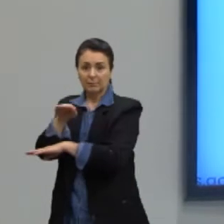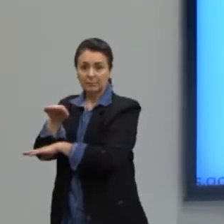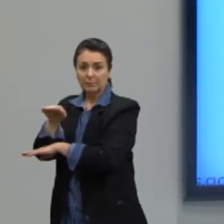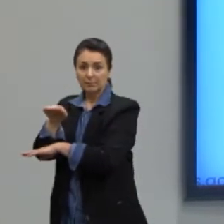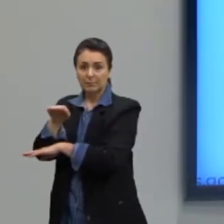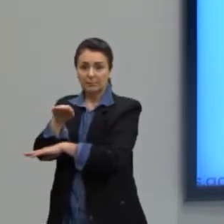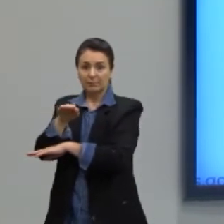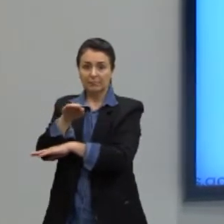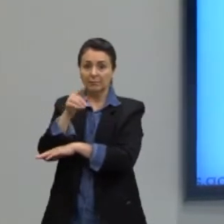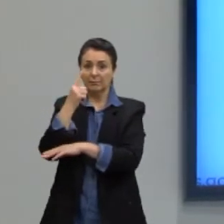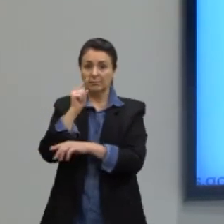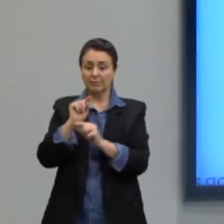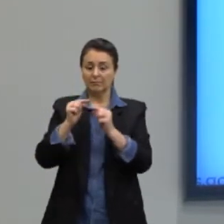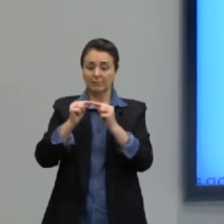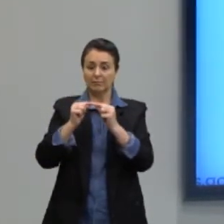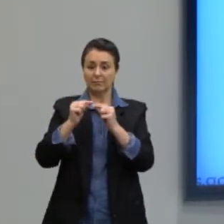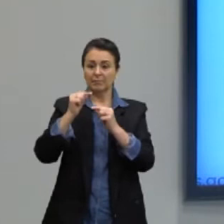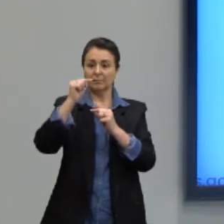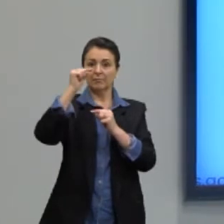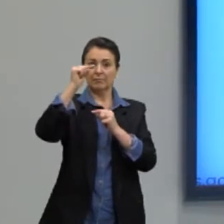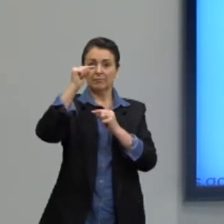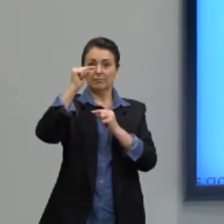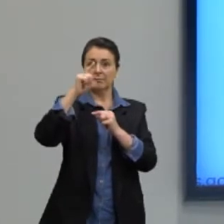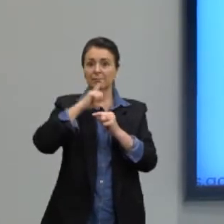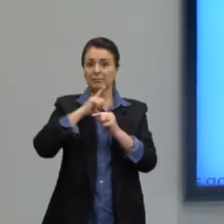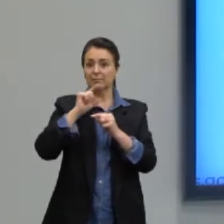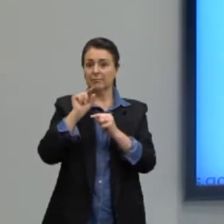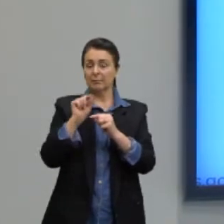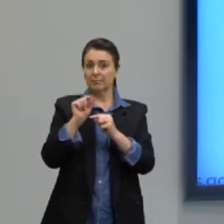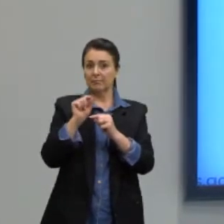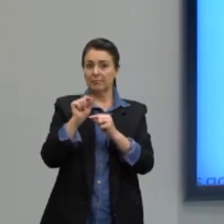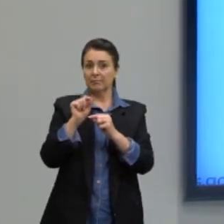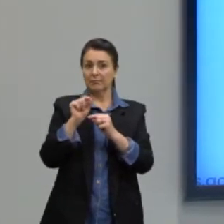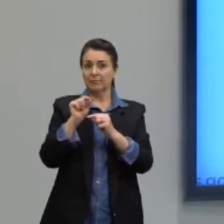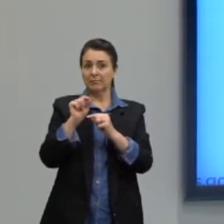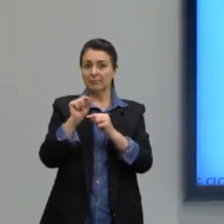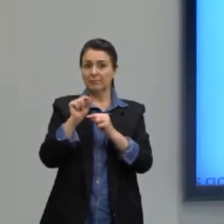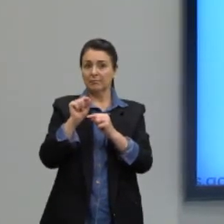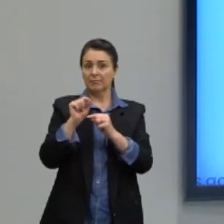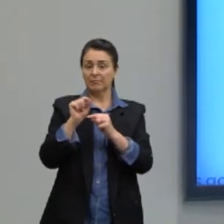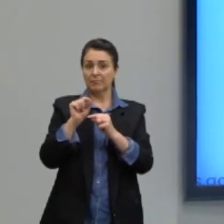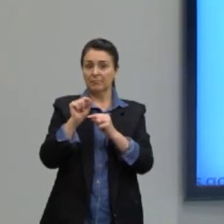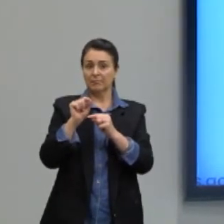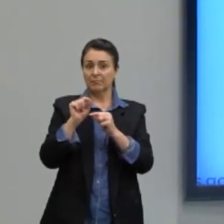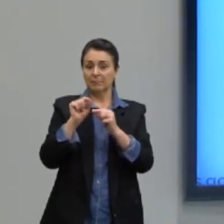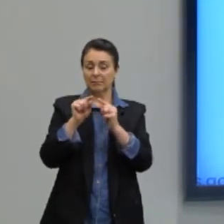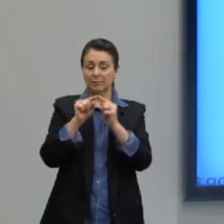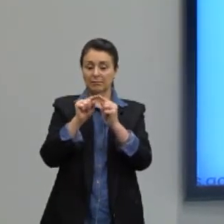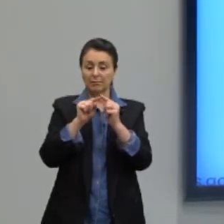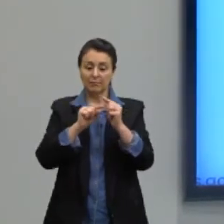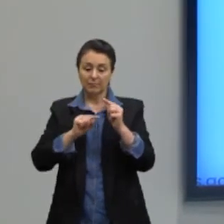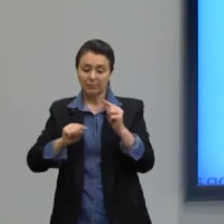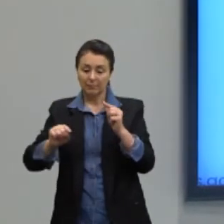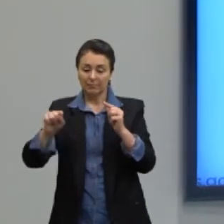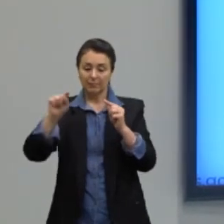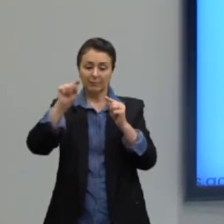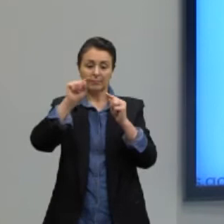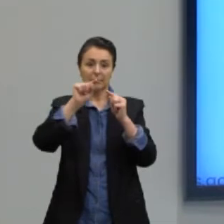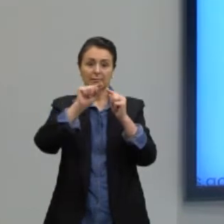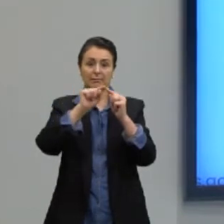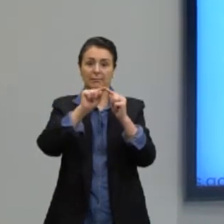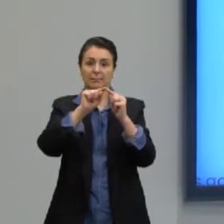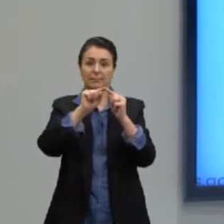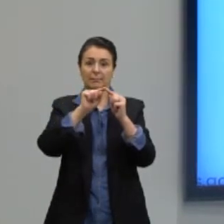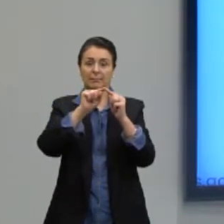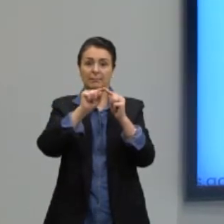parte de cima, o que que eu tenho como região? Uma região curva. Eu tenho aqui, eu